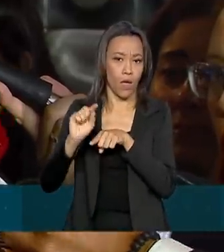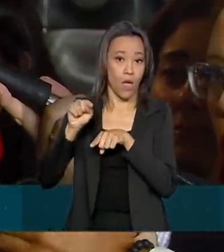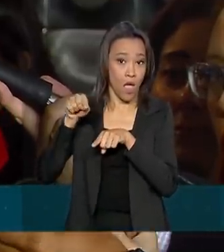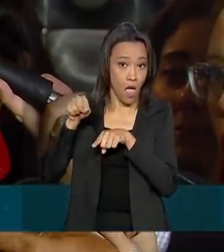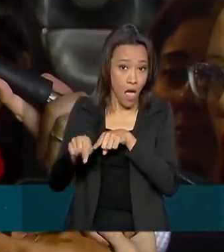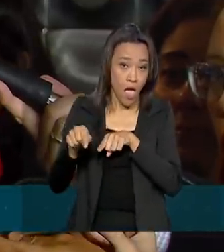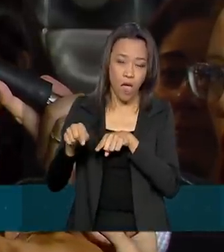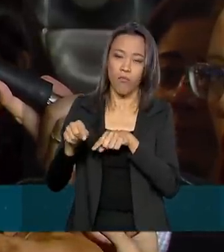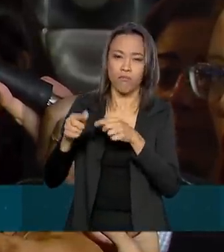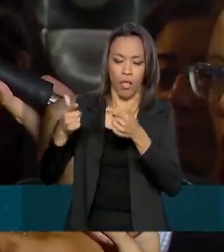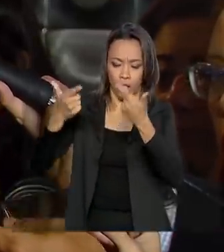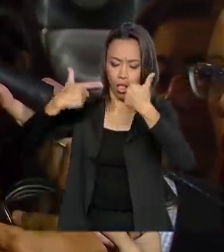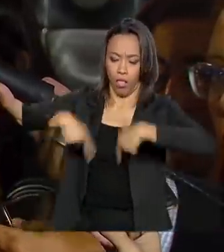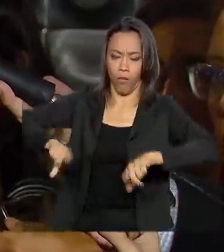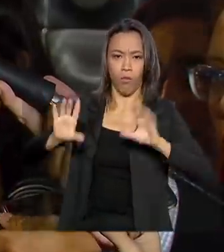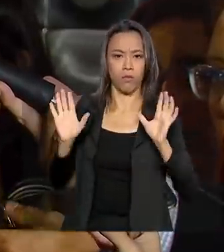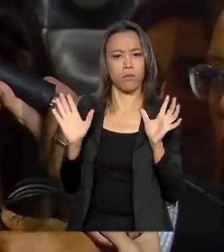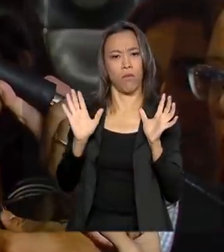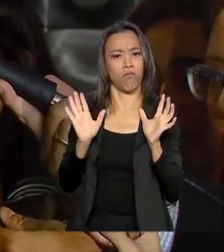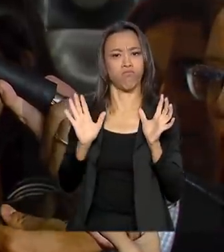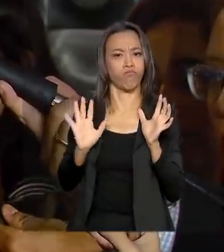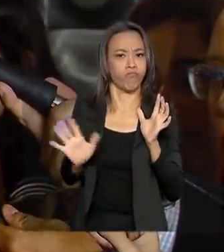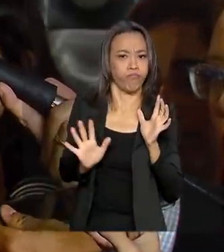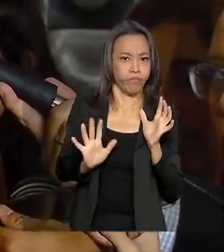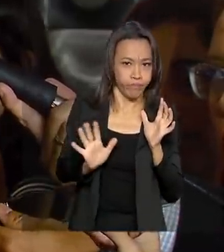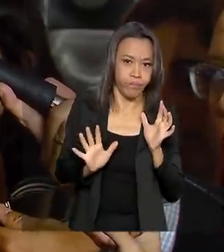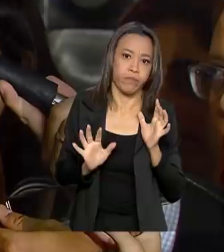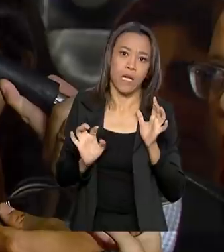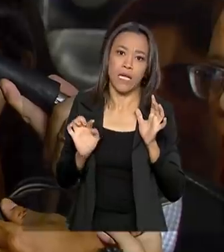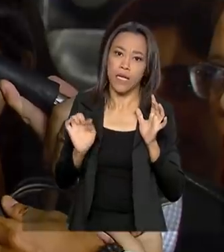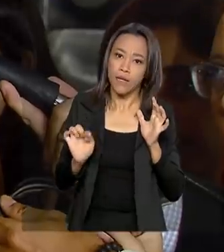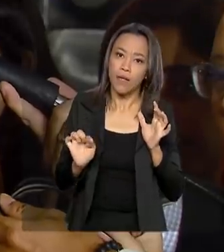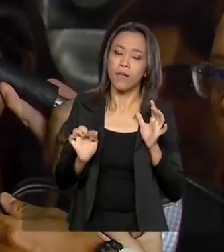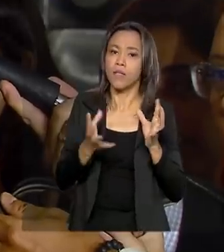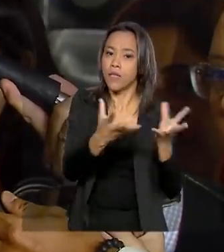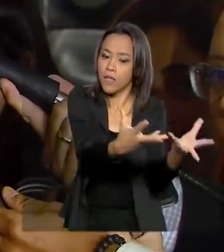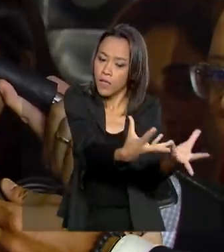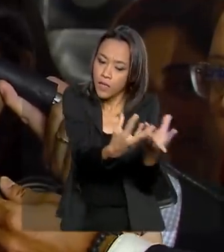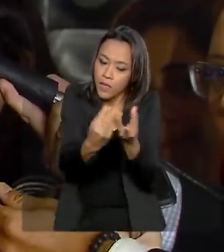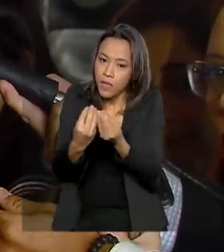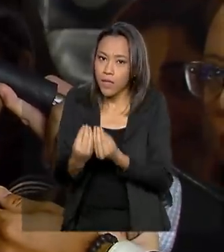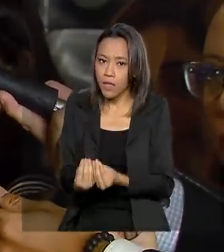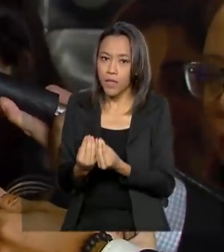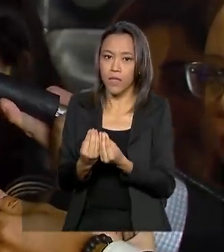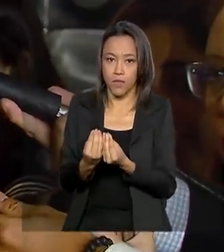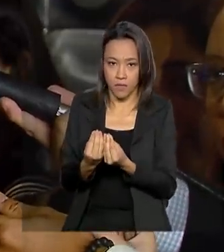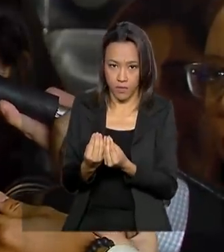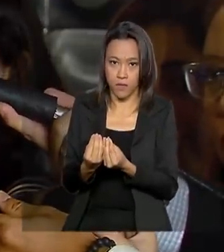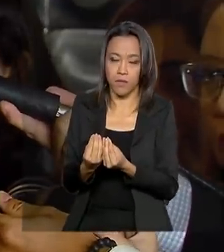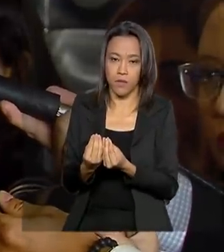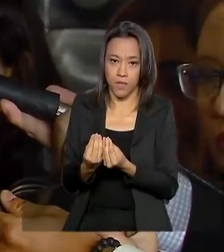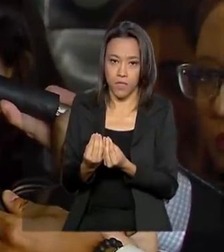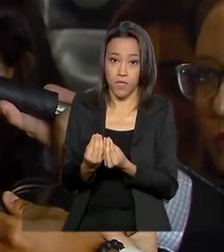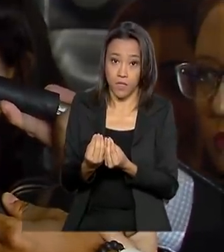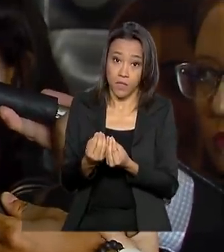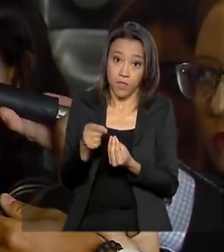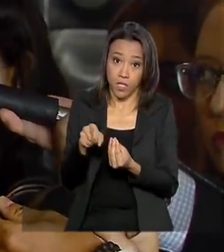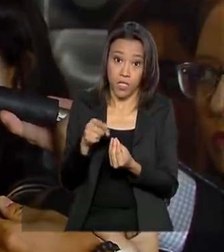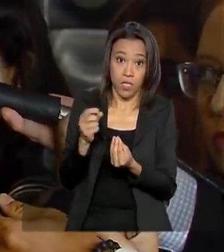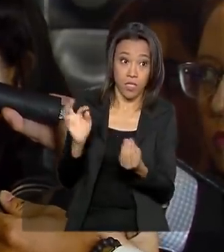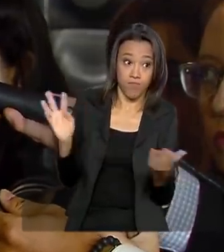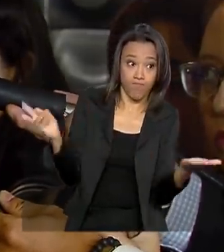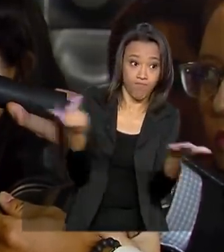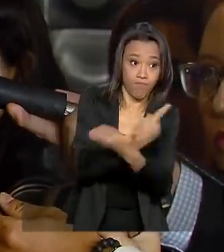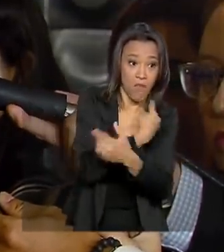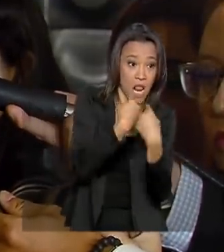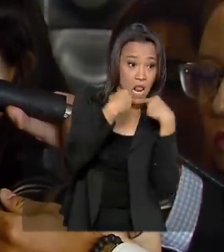neutra internacional receber o conteúdo de uma eventual denúncia.